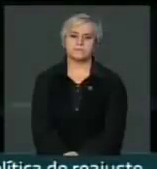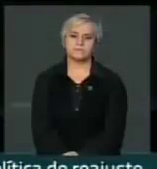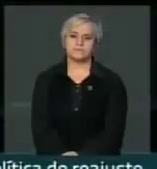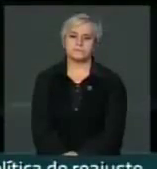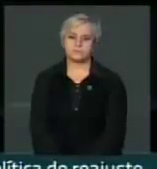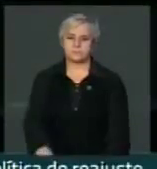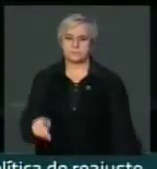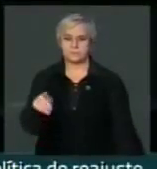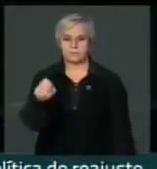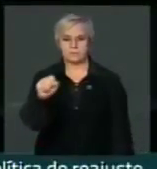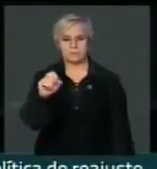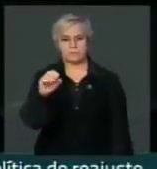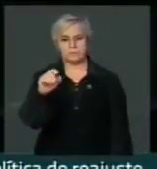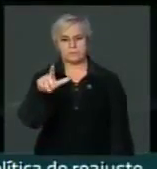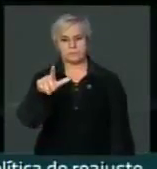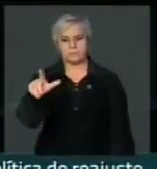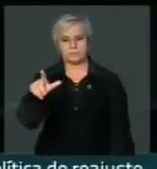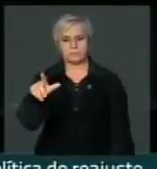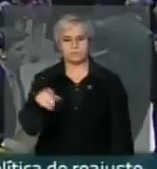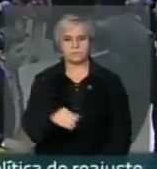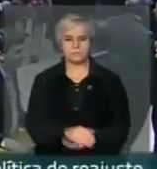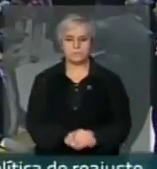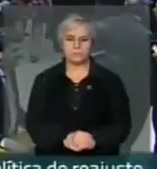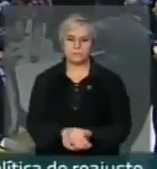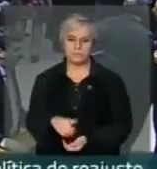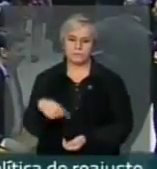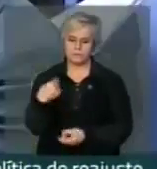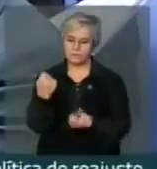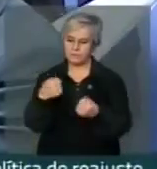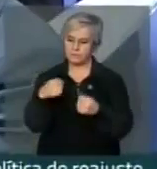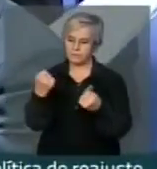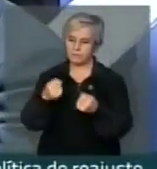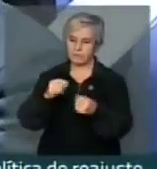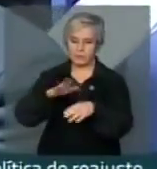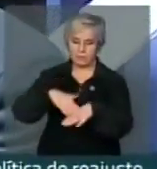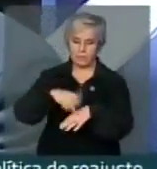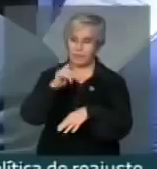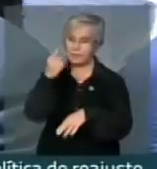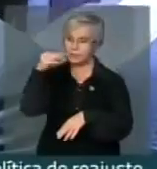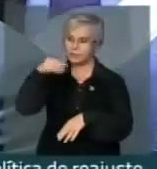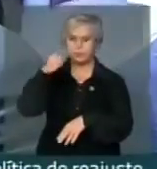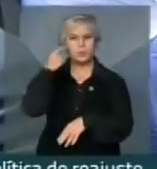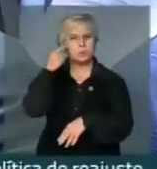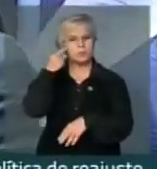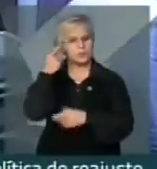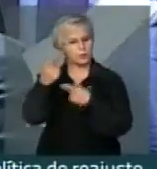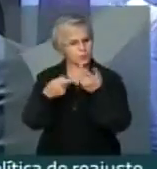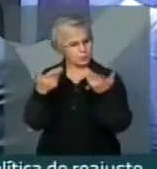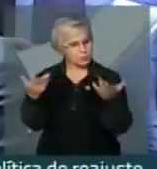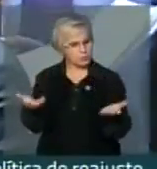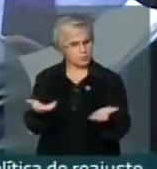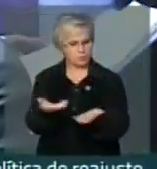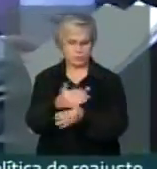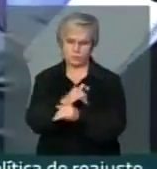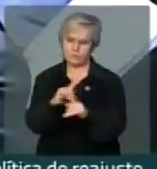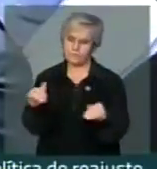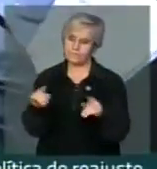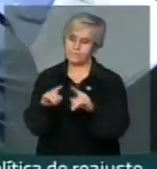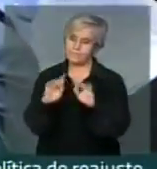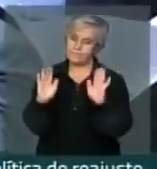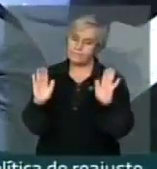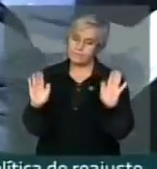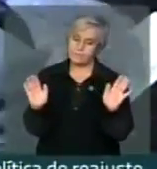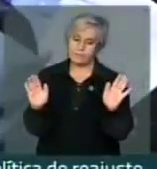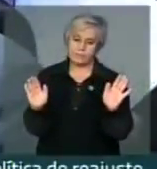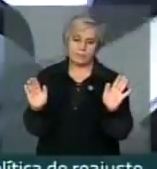Pessoal, senhor presidente, nós precisaríamos de mais de um minuto para trazer uma reflexão a essa casa. Infelizmente, de forma